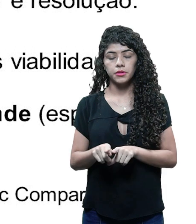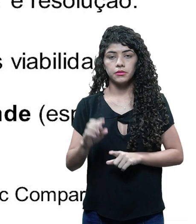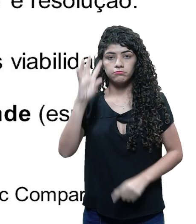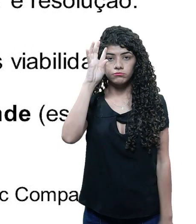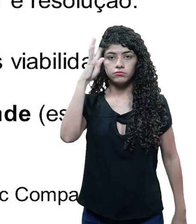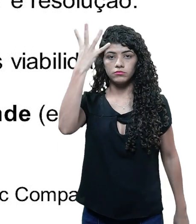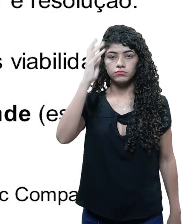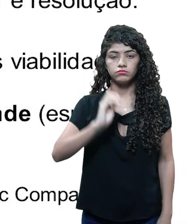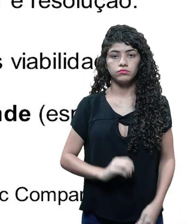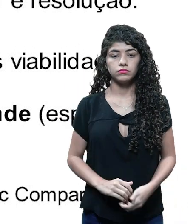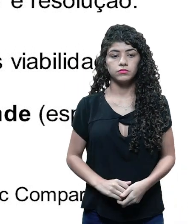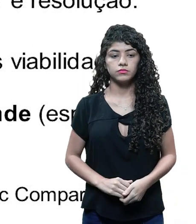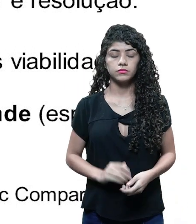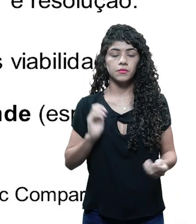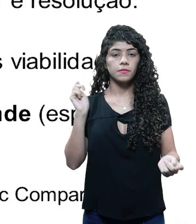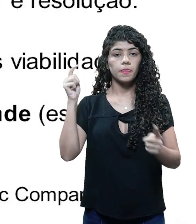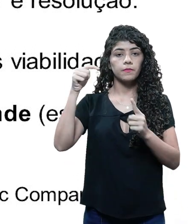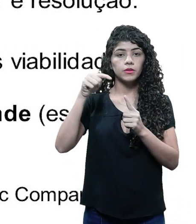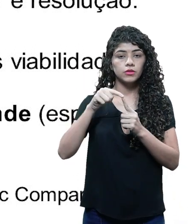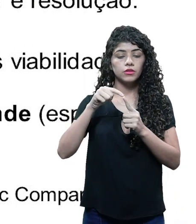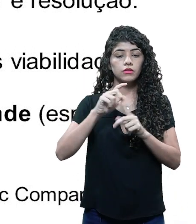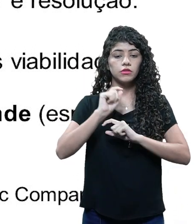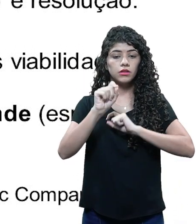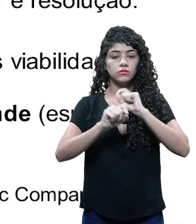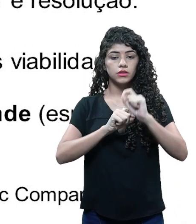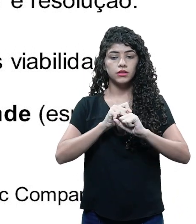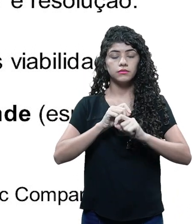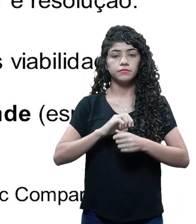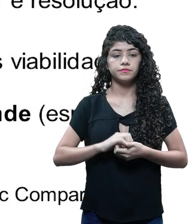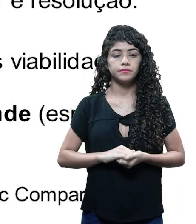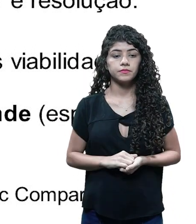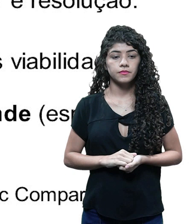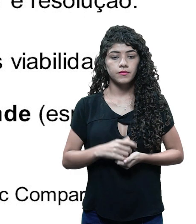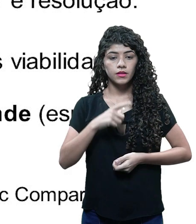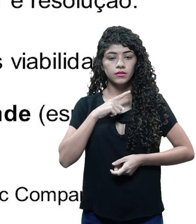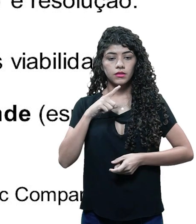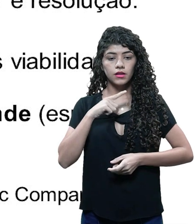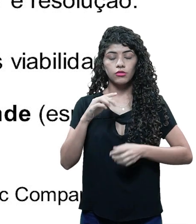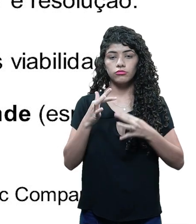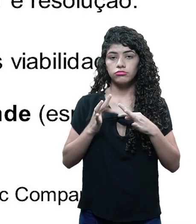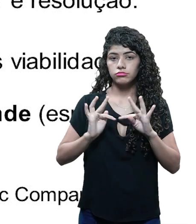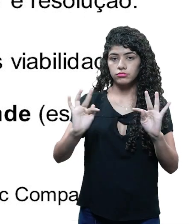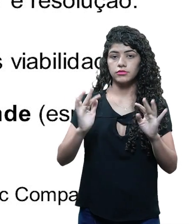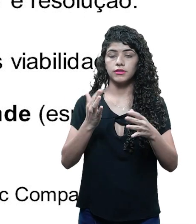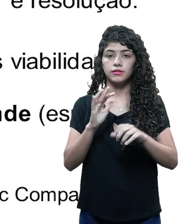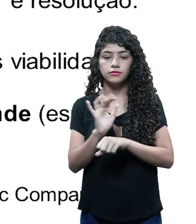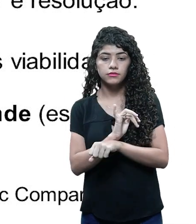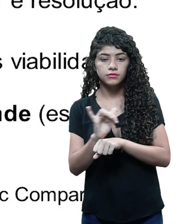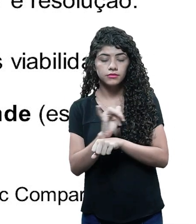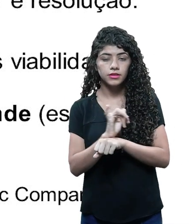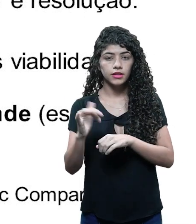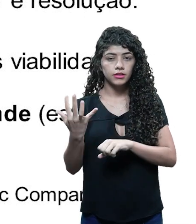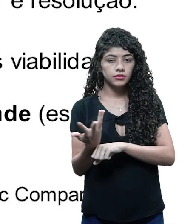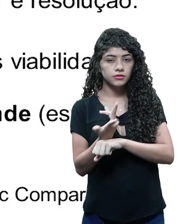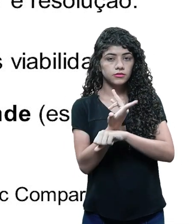resolução. O objetivo do argumento, ou da sinopse, é de ser um instrumento técnico de